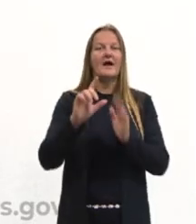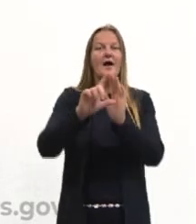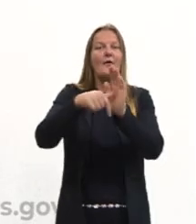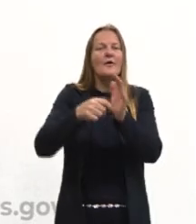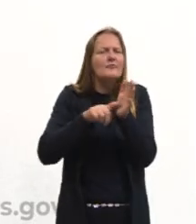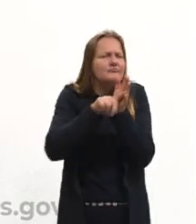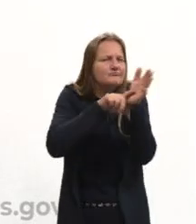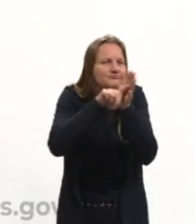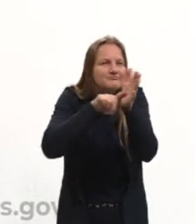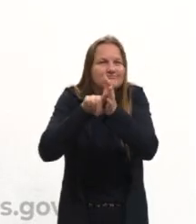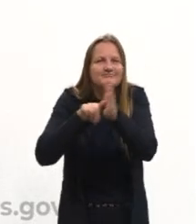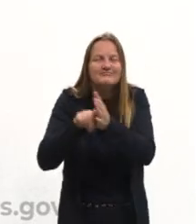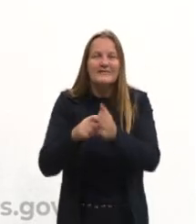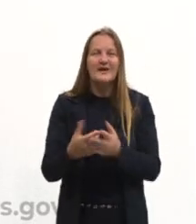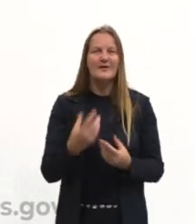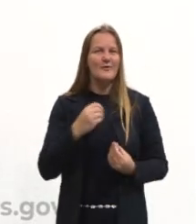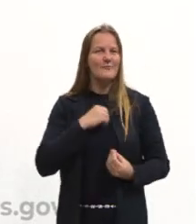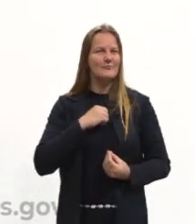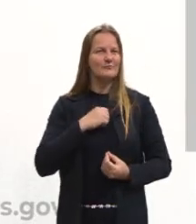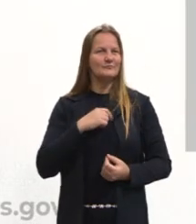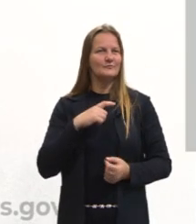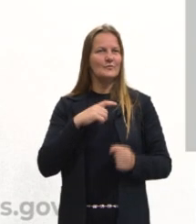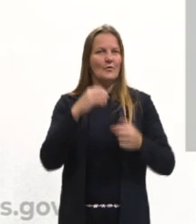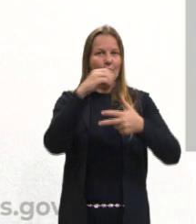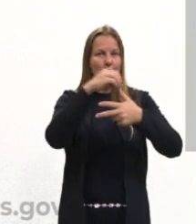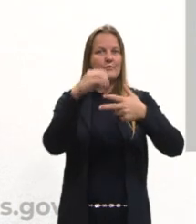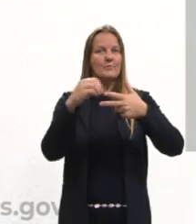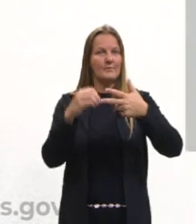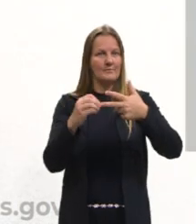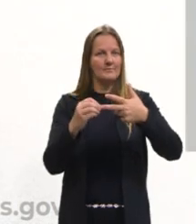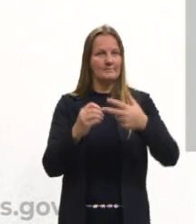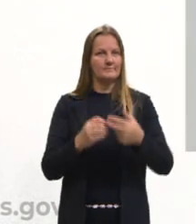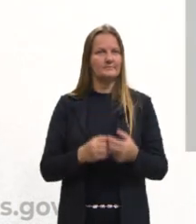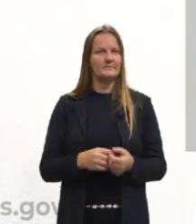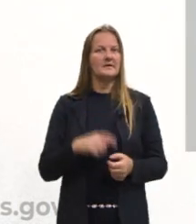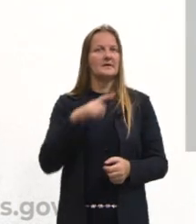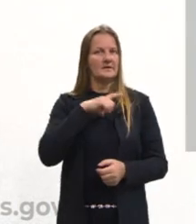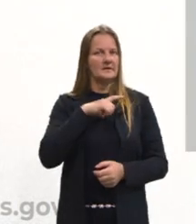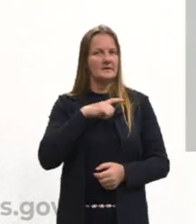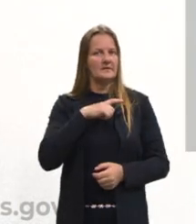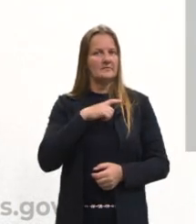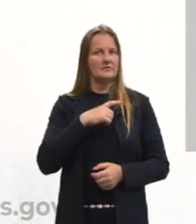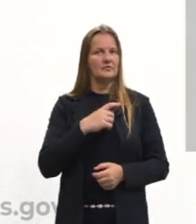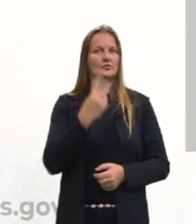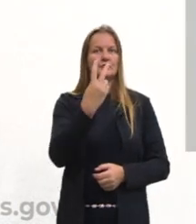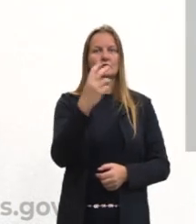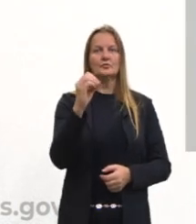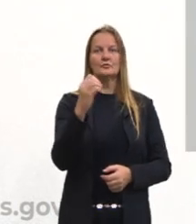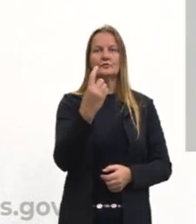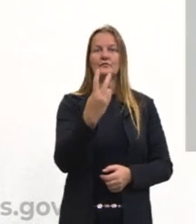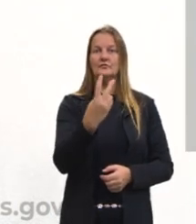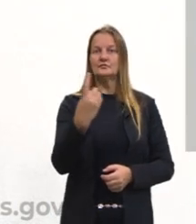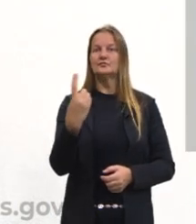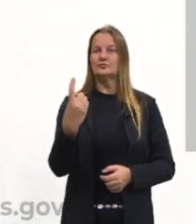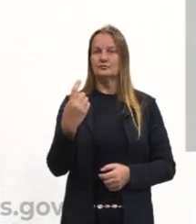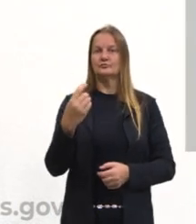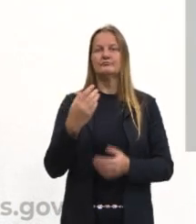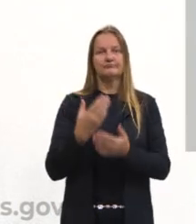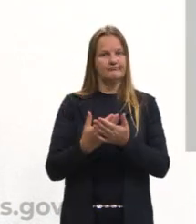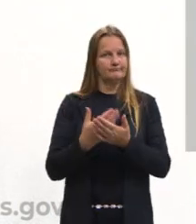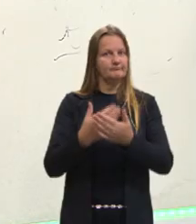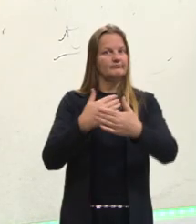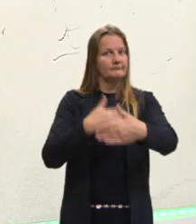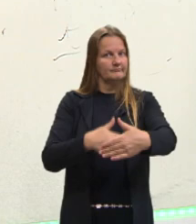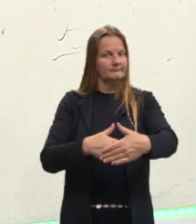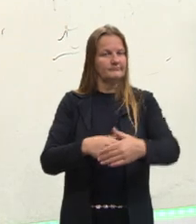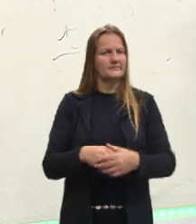análise de uma questão que caiu no Enem 2021. Já